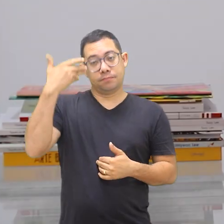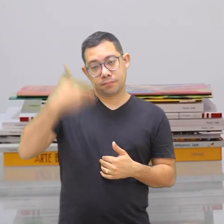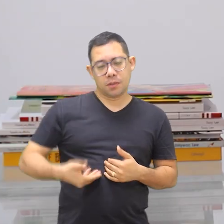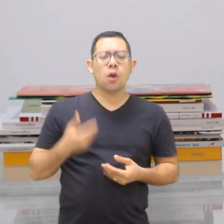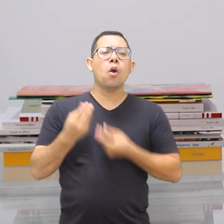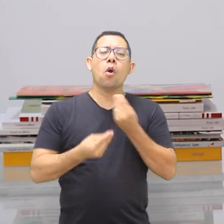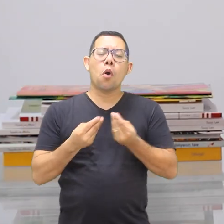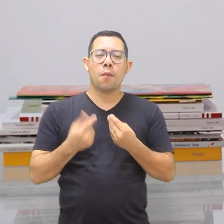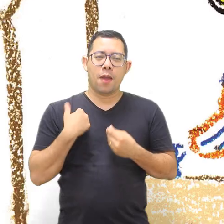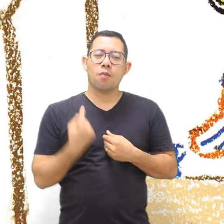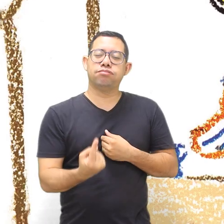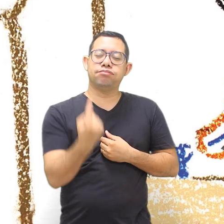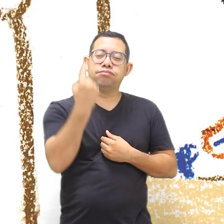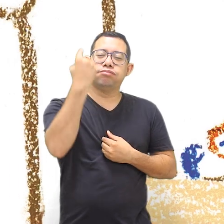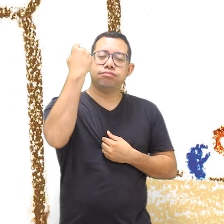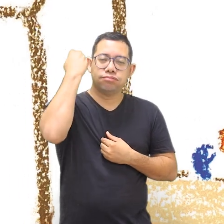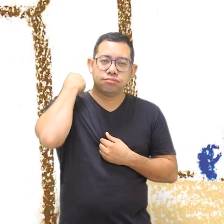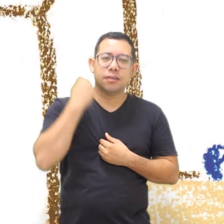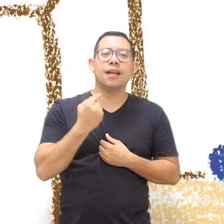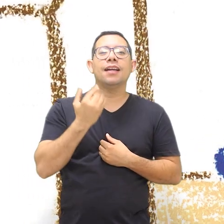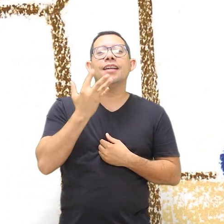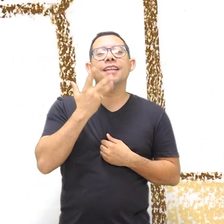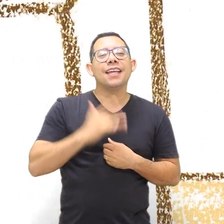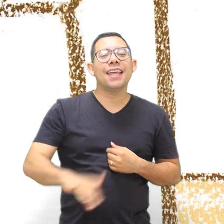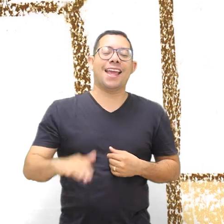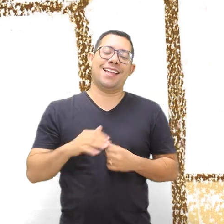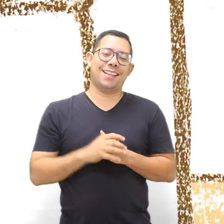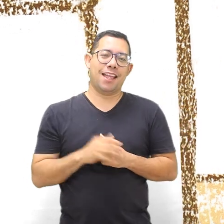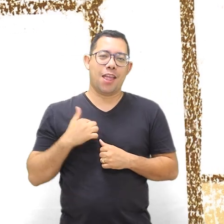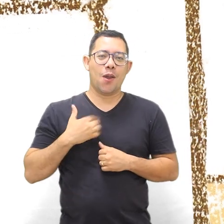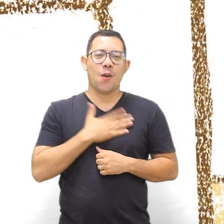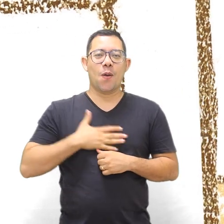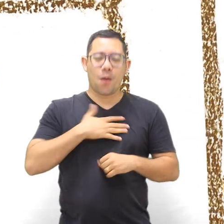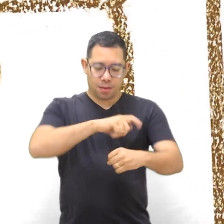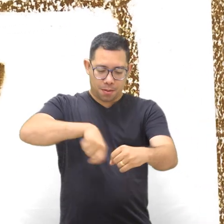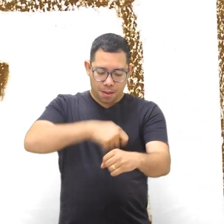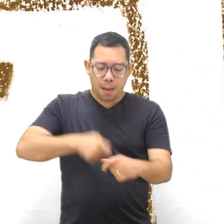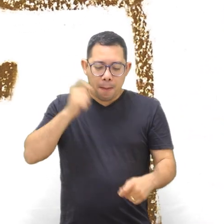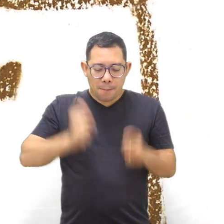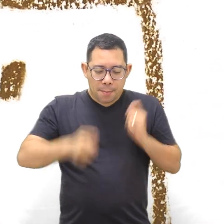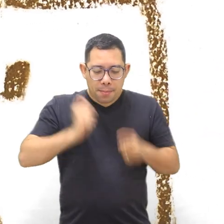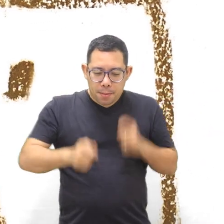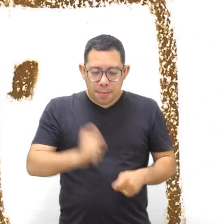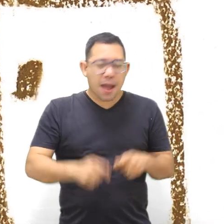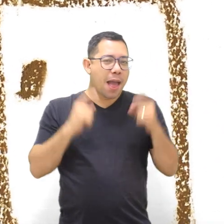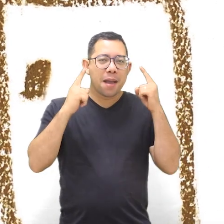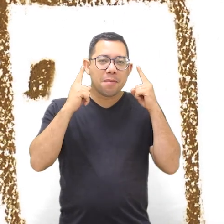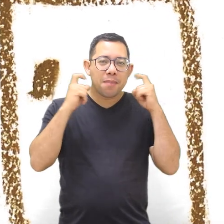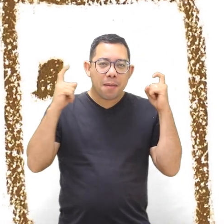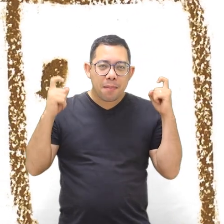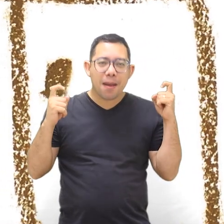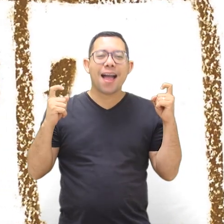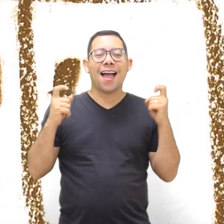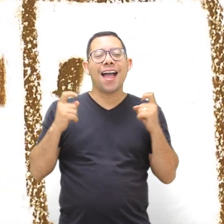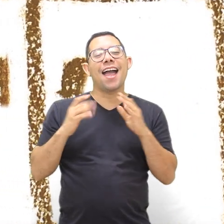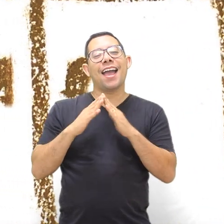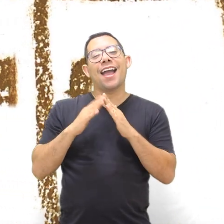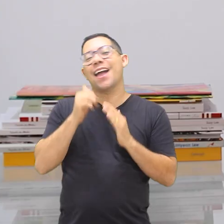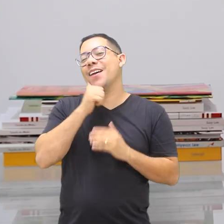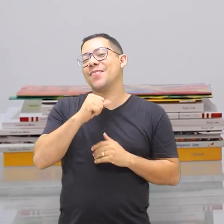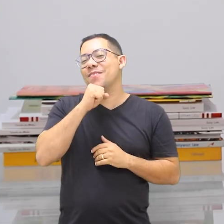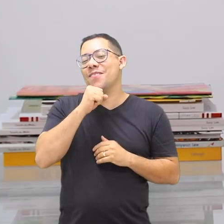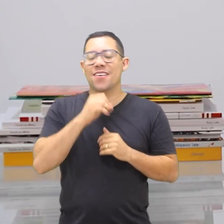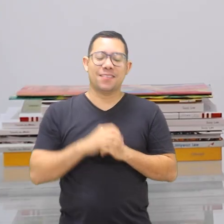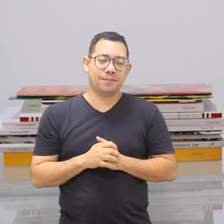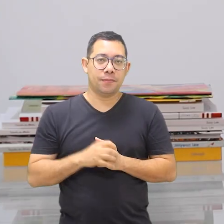Para mim, essa história começou quando eu era bem pequenininha e eu adorava fazer sons com os objetos da cozinha que eu encontrava na casa da minha avó.